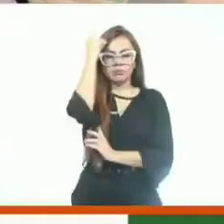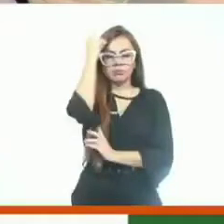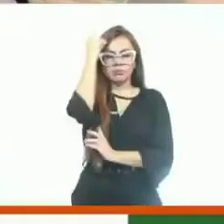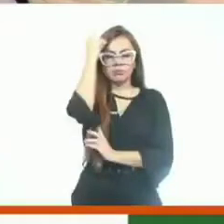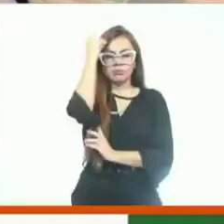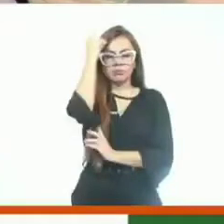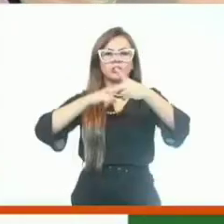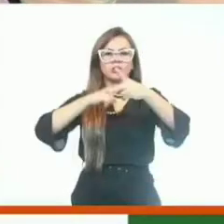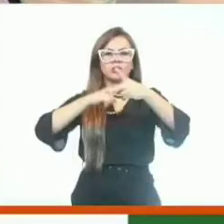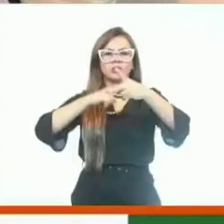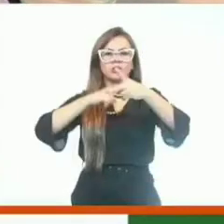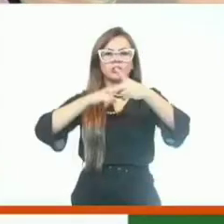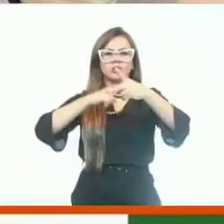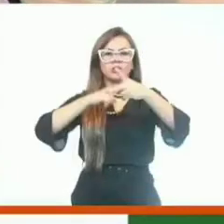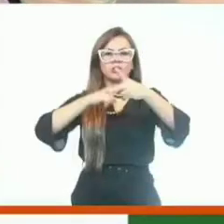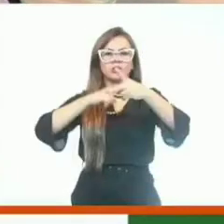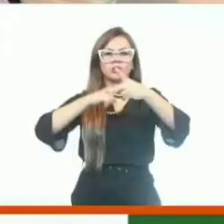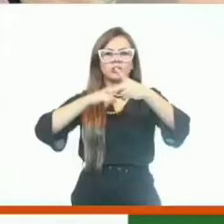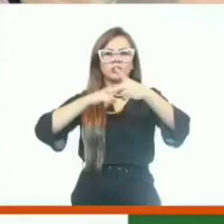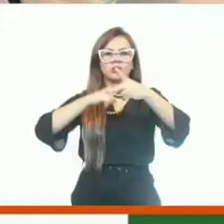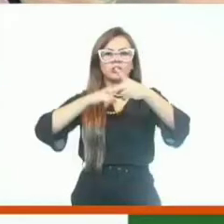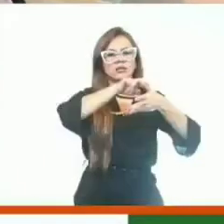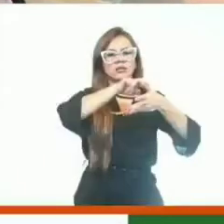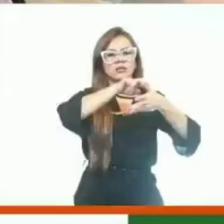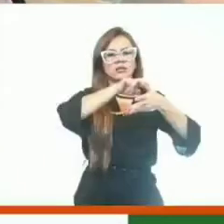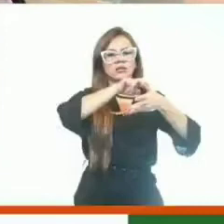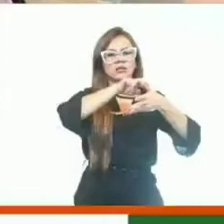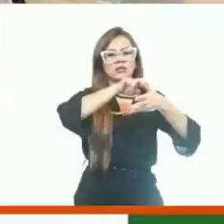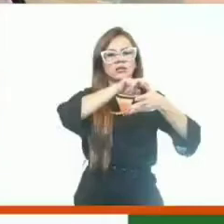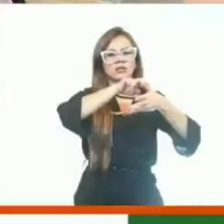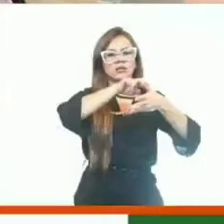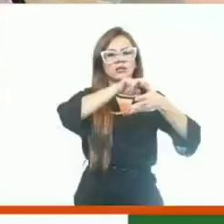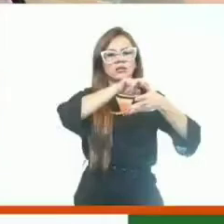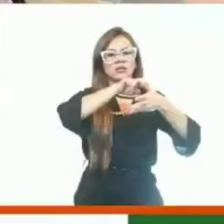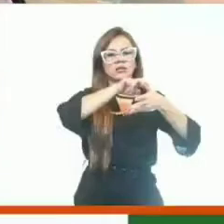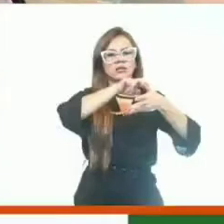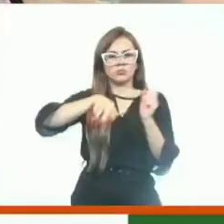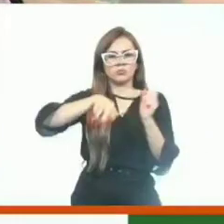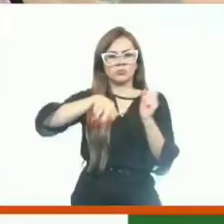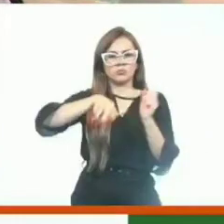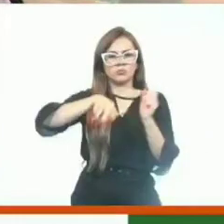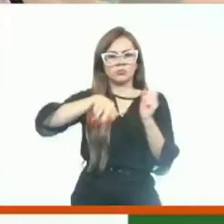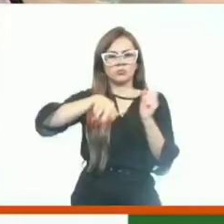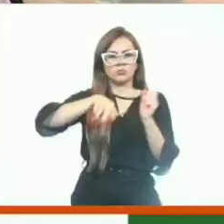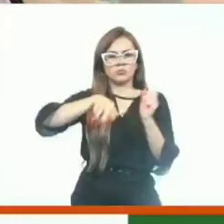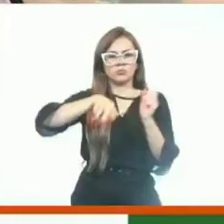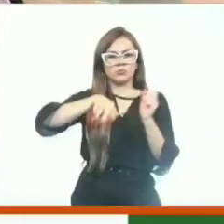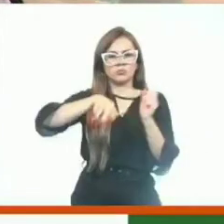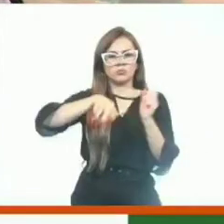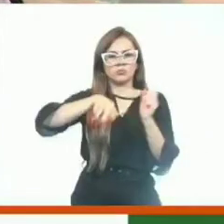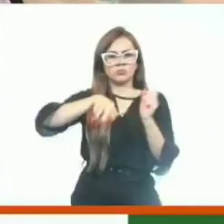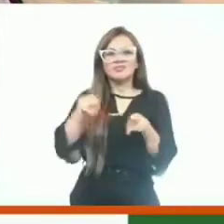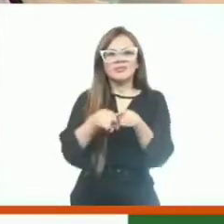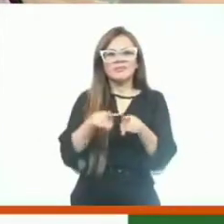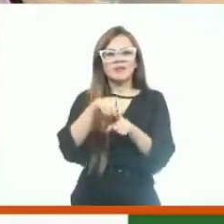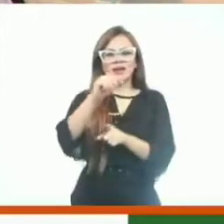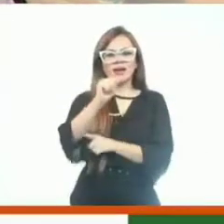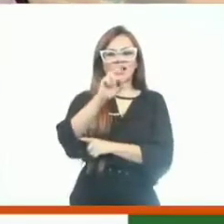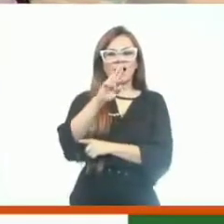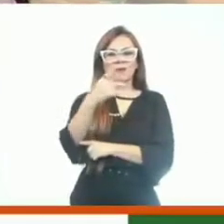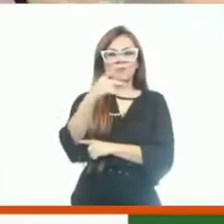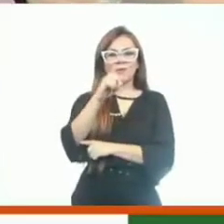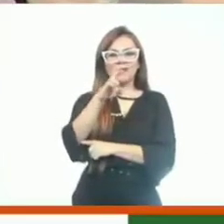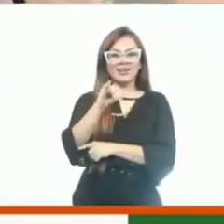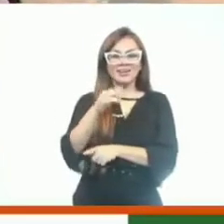para Camusim, vai ficar, vai dar curiosidade para o povo conhecer a nossa praia de arcoeiras. E, quando conhecer,